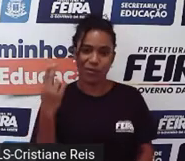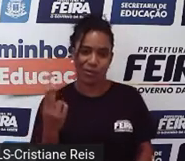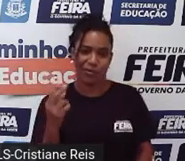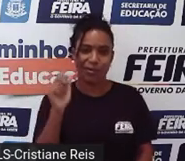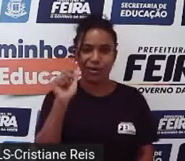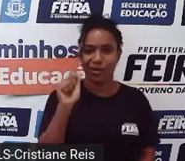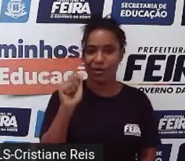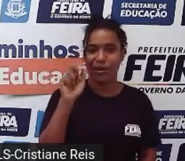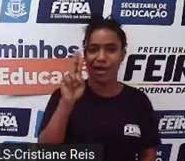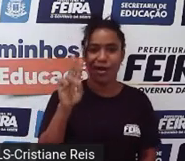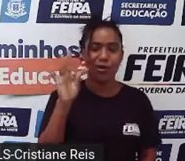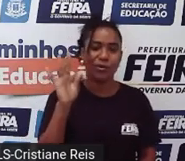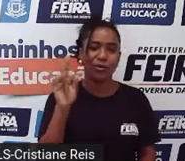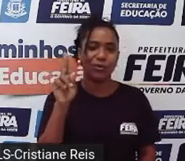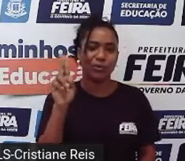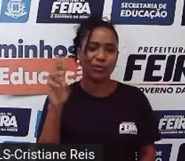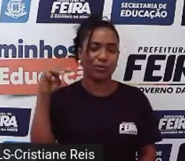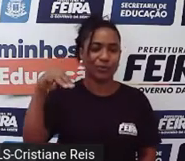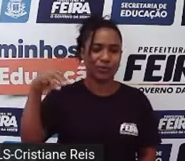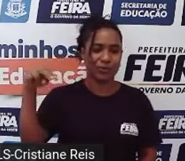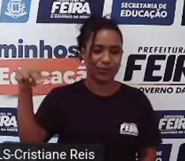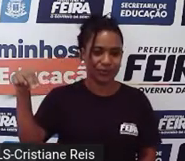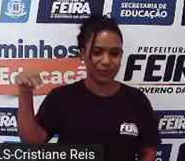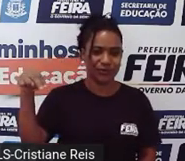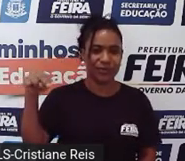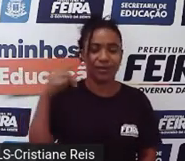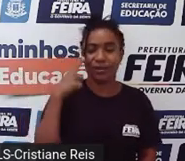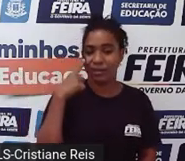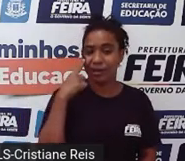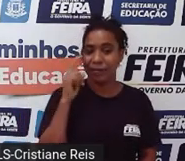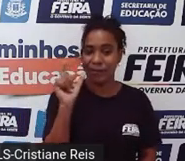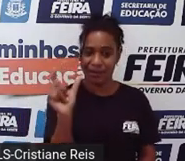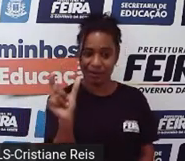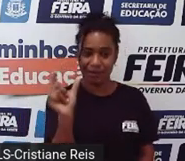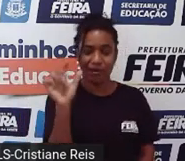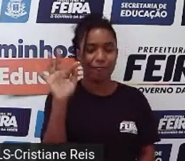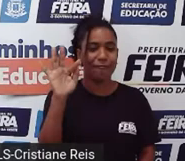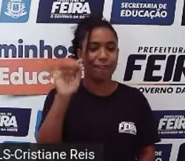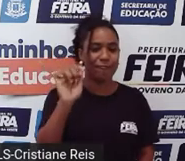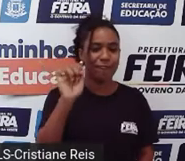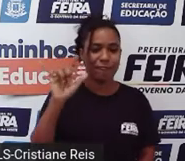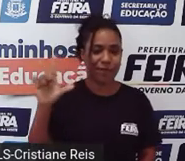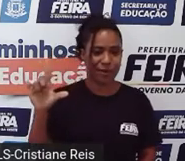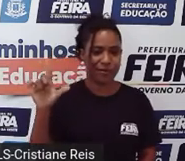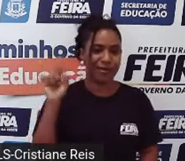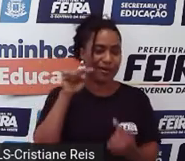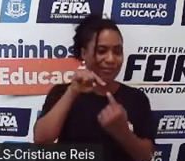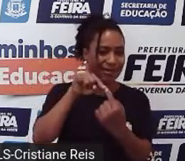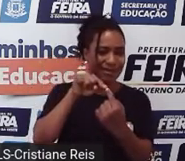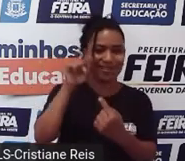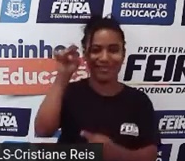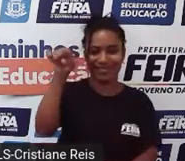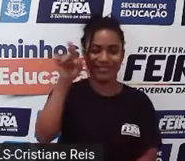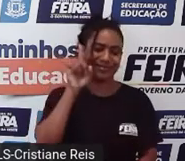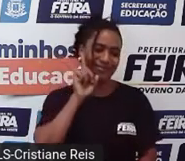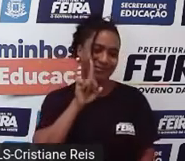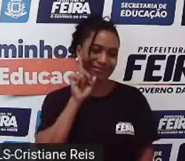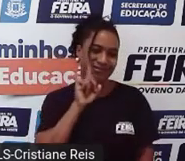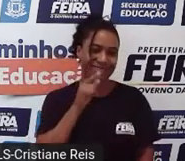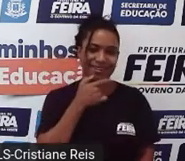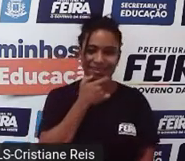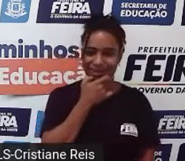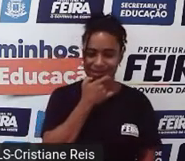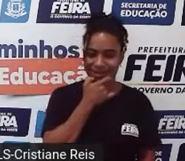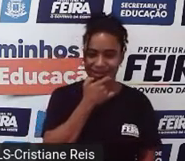estação autônoma. Só que essa expressão fall é geralmente mais utilizada nos Estados Unidos. E